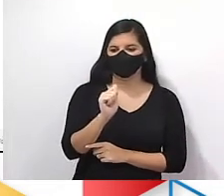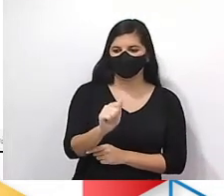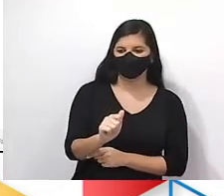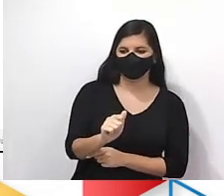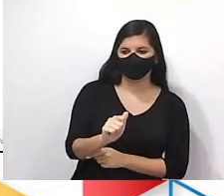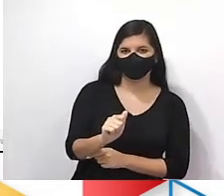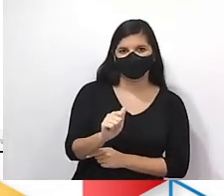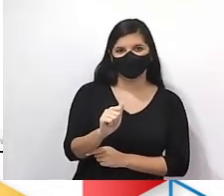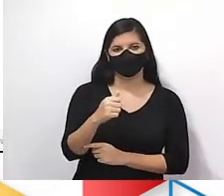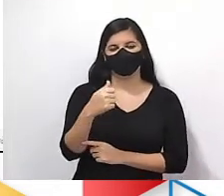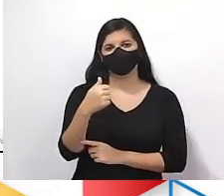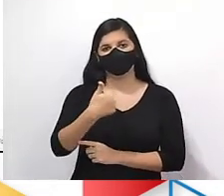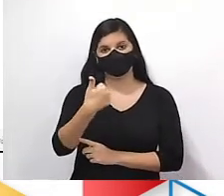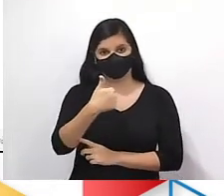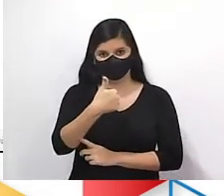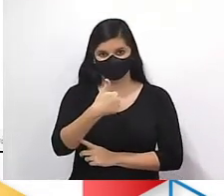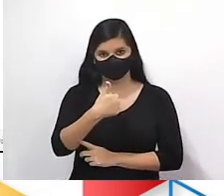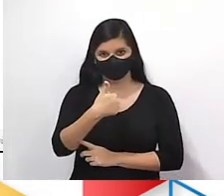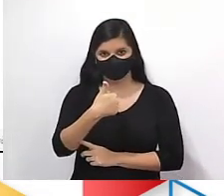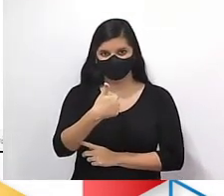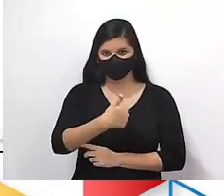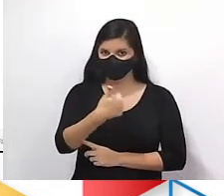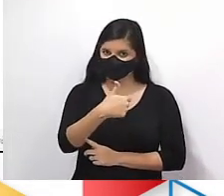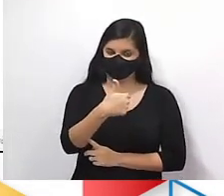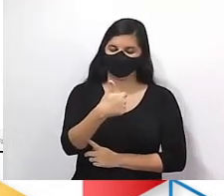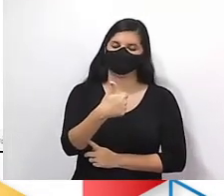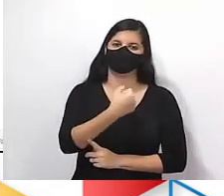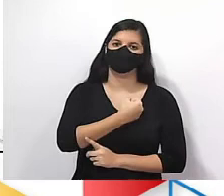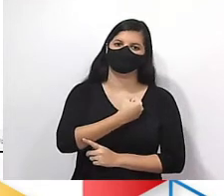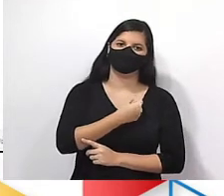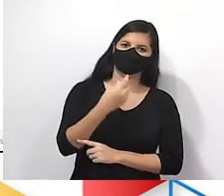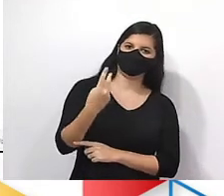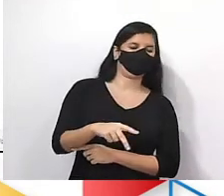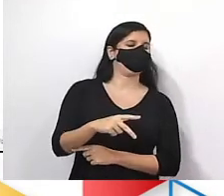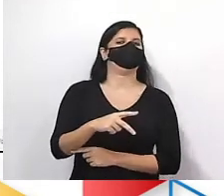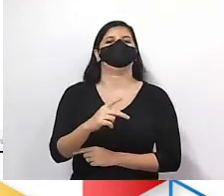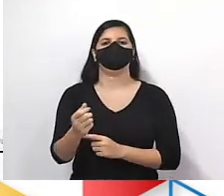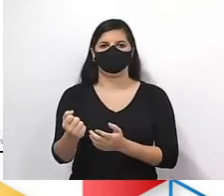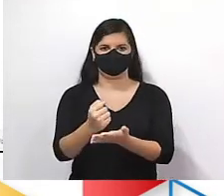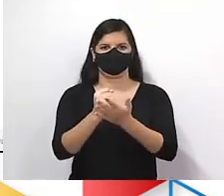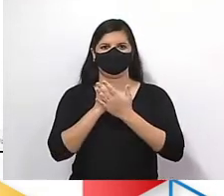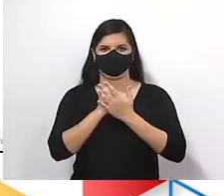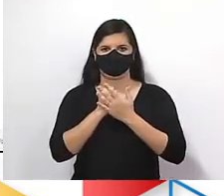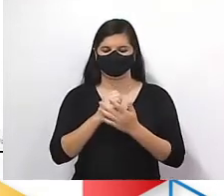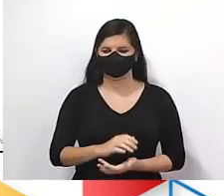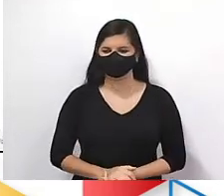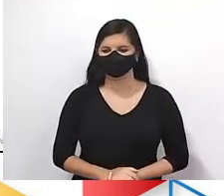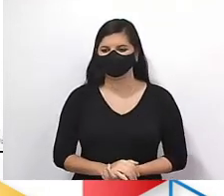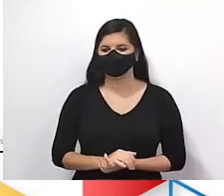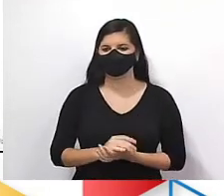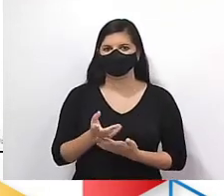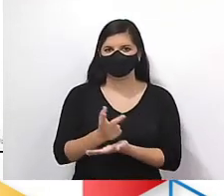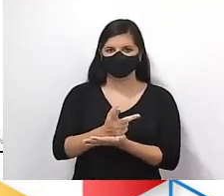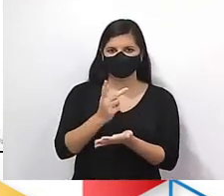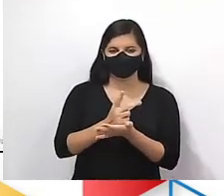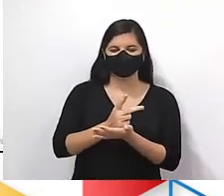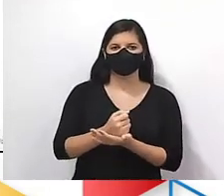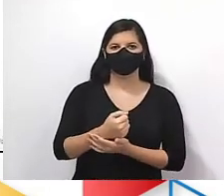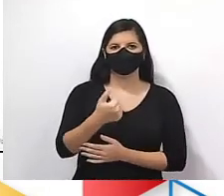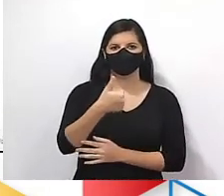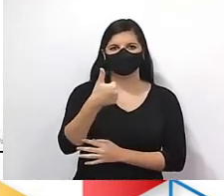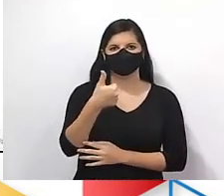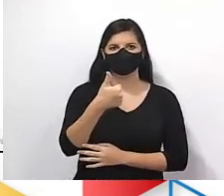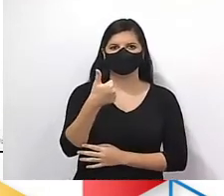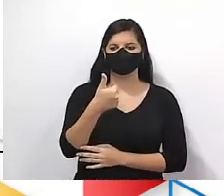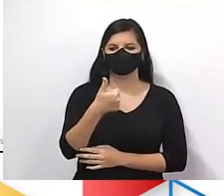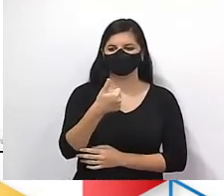é, o primeiro termo, ou um deles, tá? Também pode me ajudar. Normalmente se dá o primeiro termo, ok?